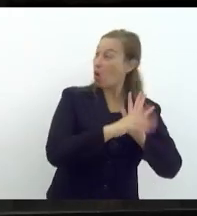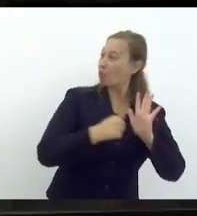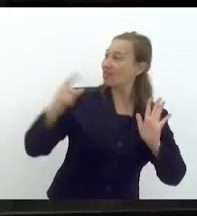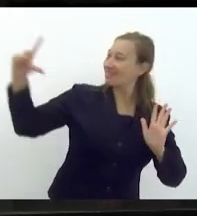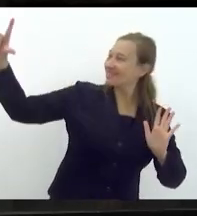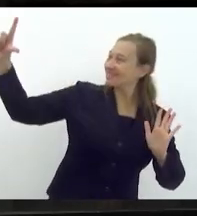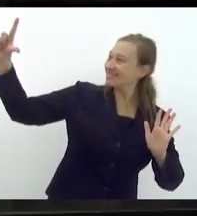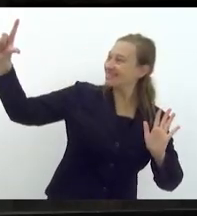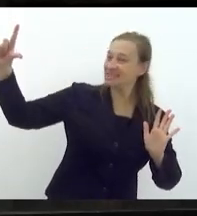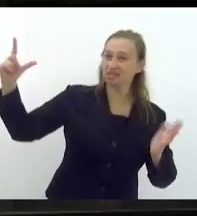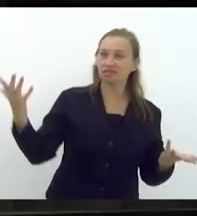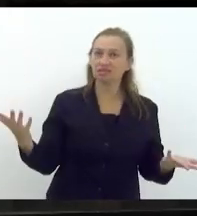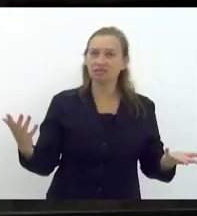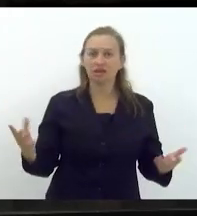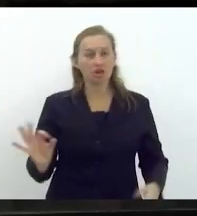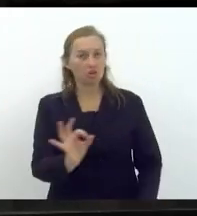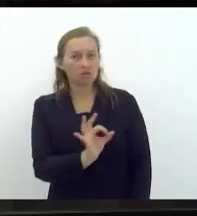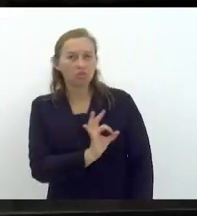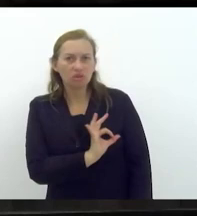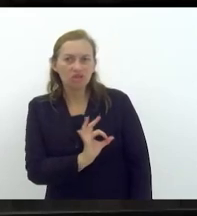quando o policial vai abordar, presidente,